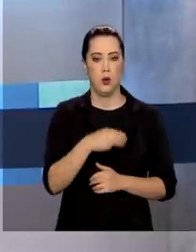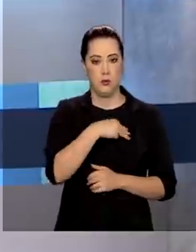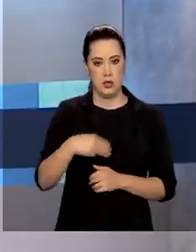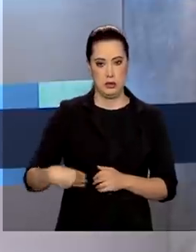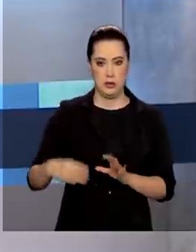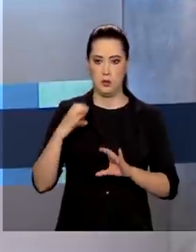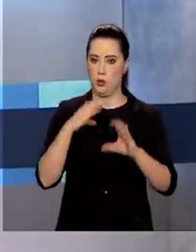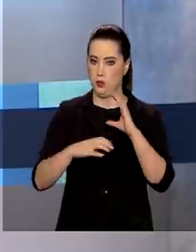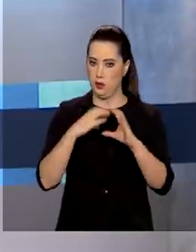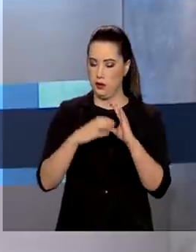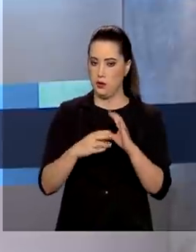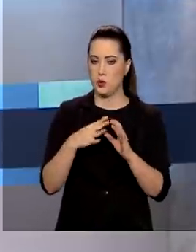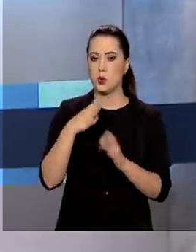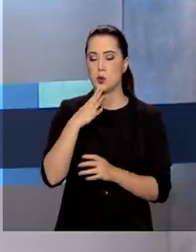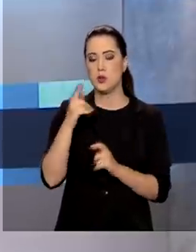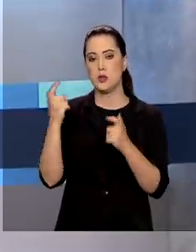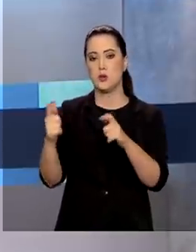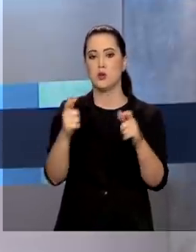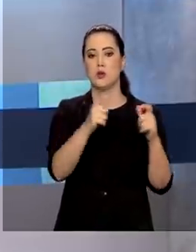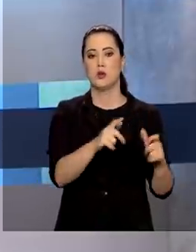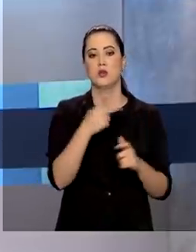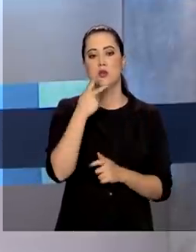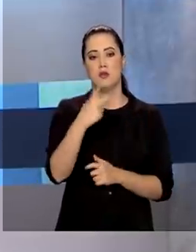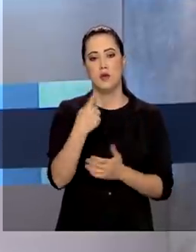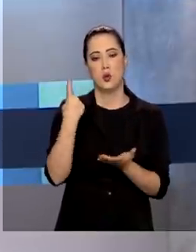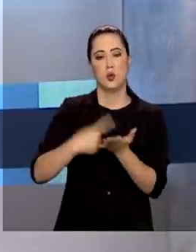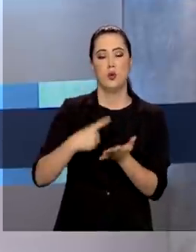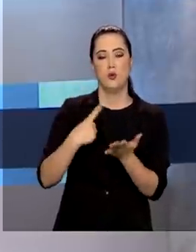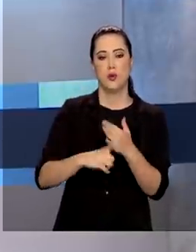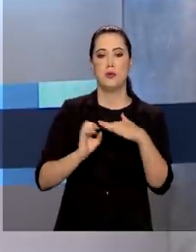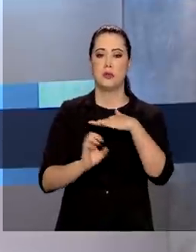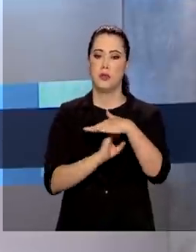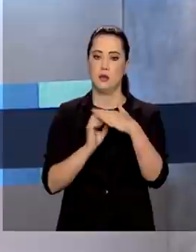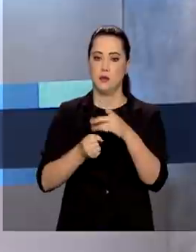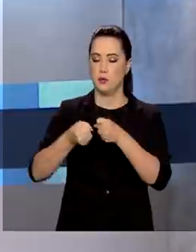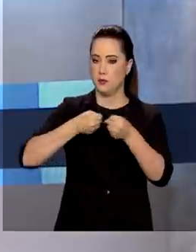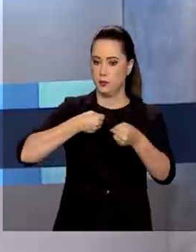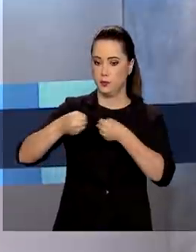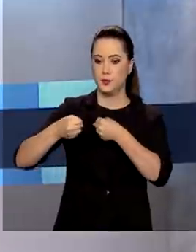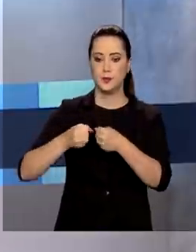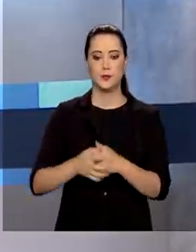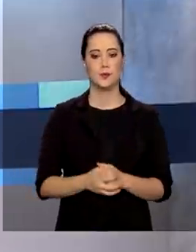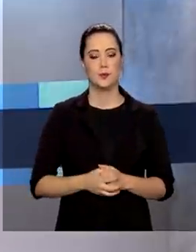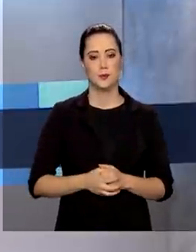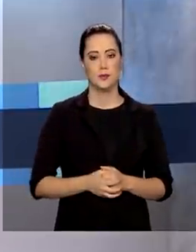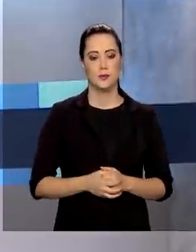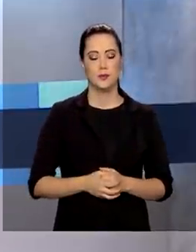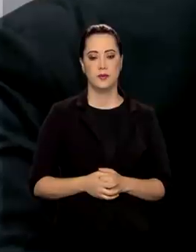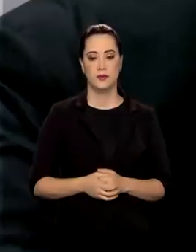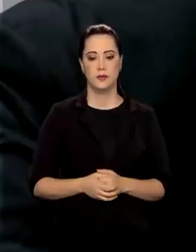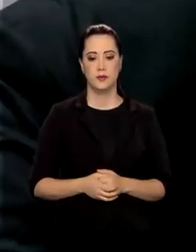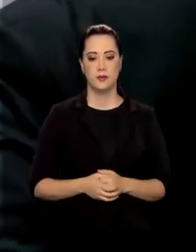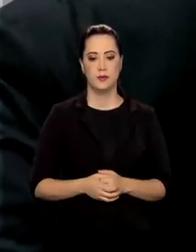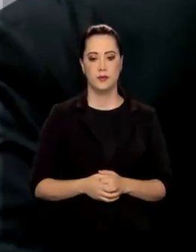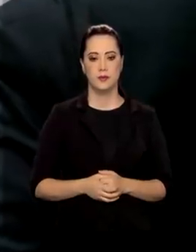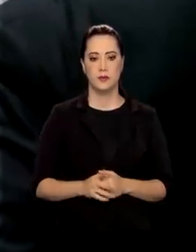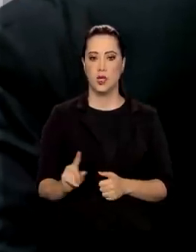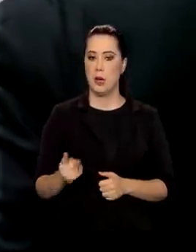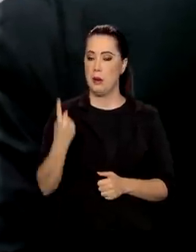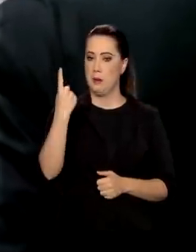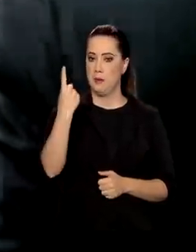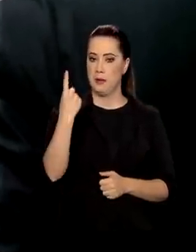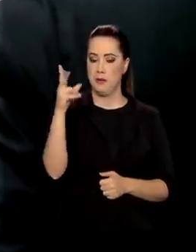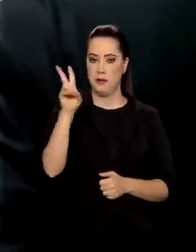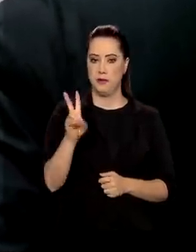Faria foi conhecer as instalações e reafirmar o compromisso da empresa com o jornalismo. Foi a primeira